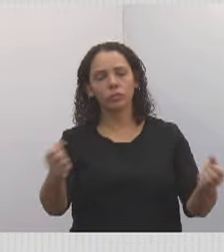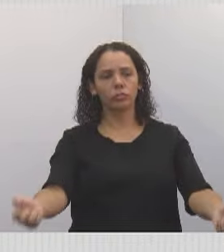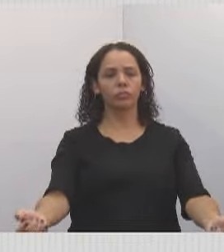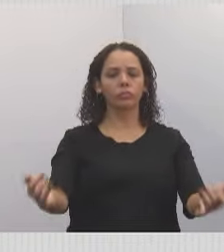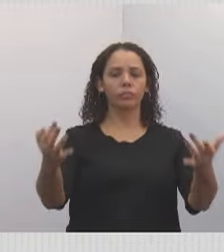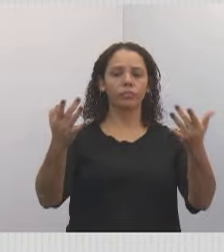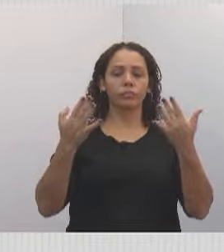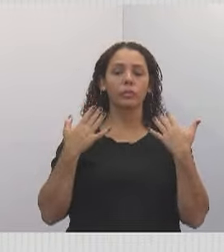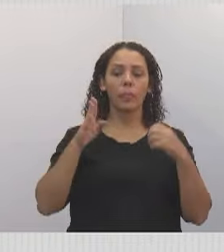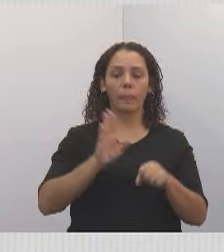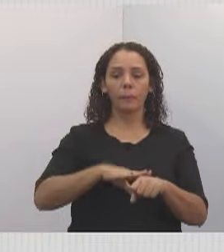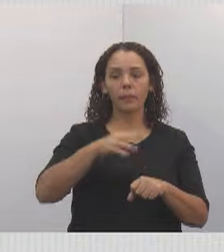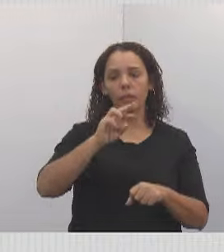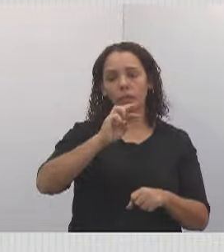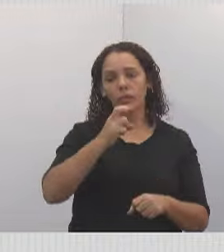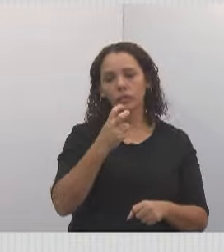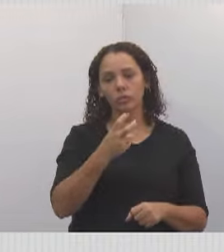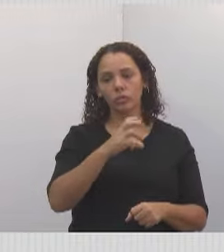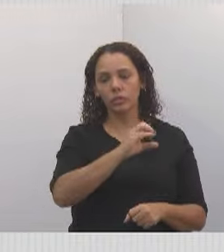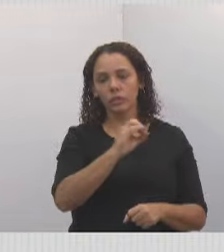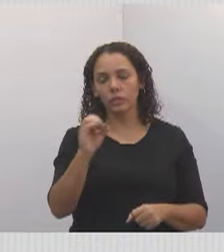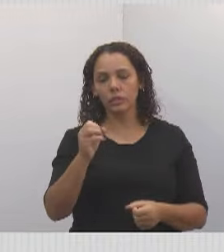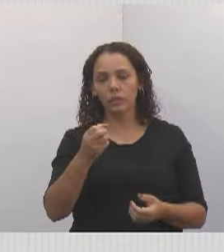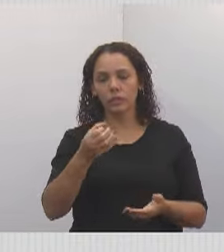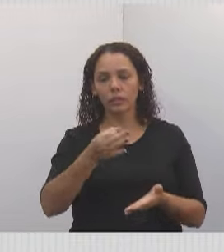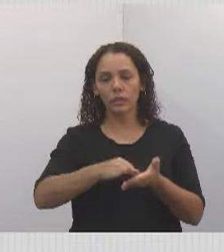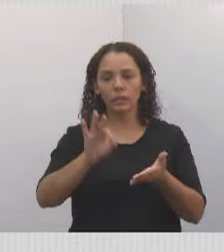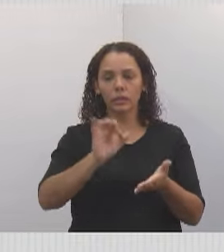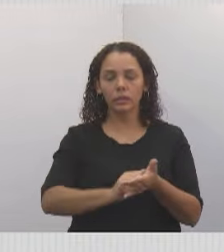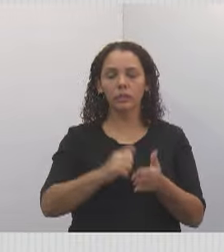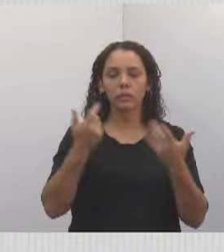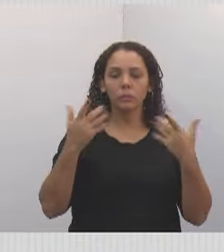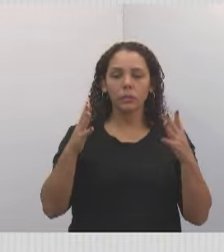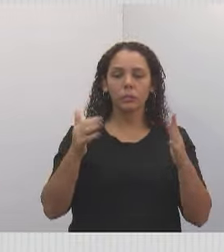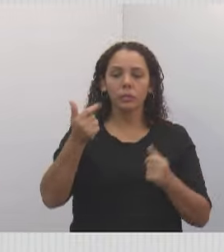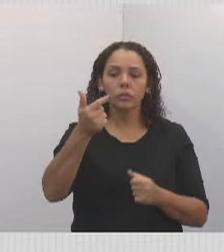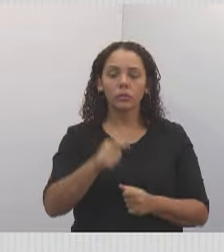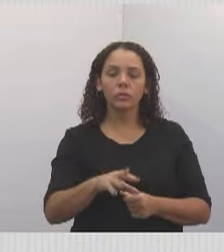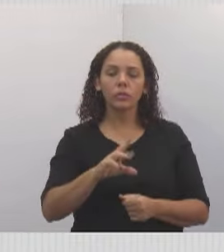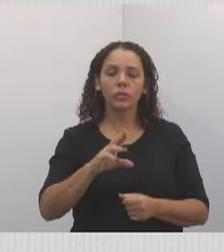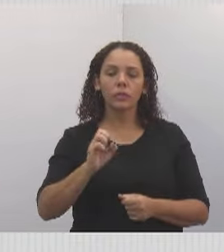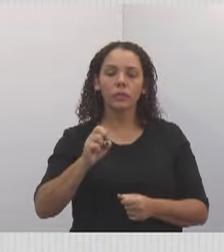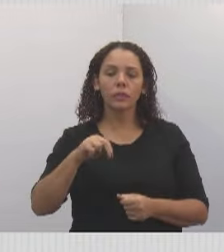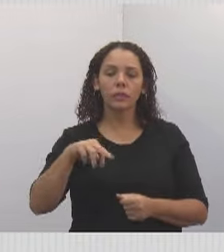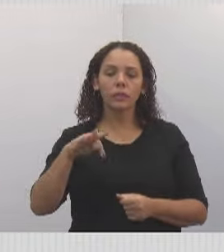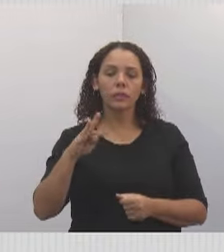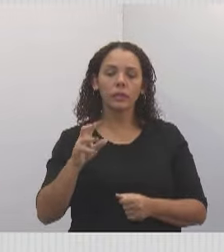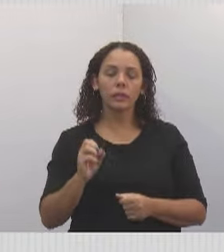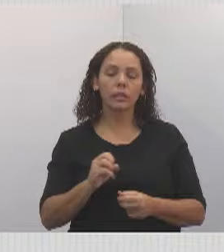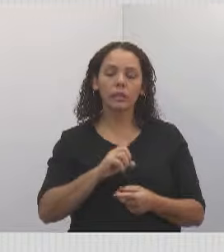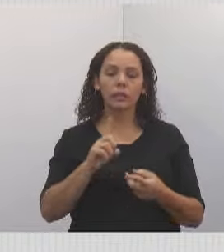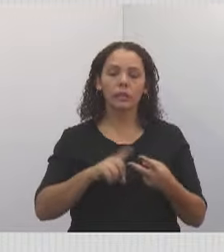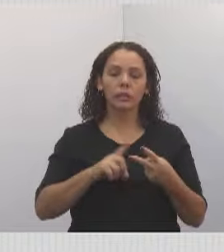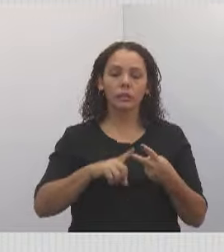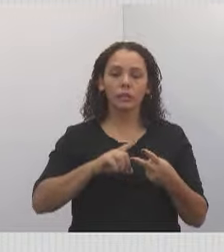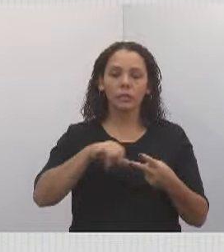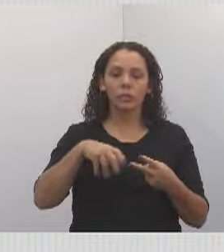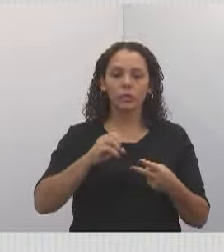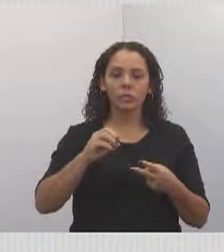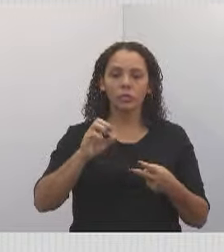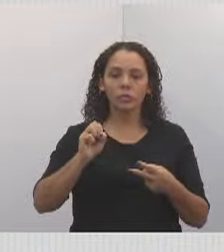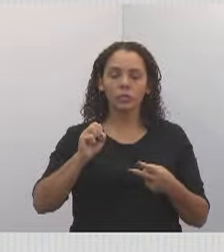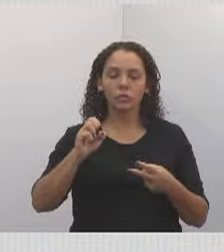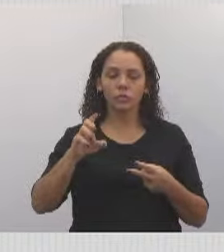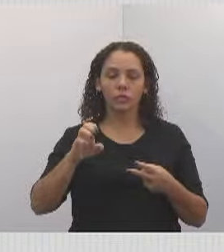500 inscrições. Parabéns, mais uma vez, Renatinho, José Antônio, Ana Flávia, que é a equipe de